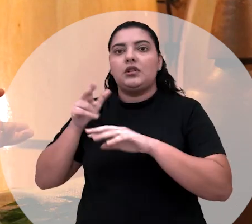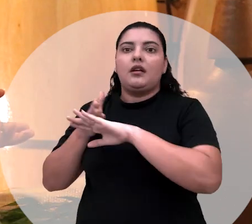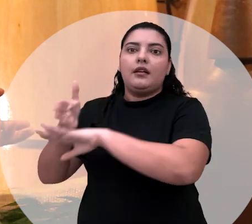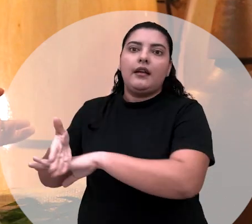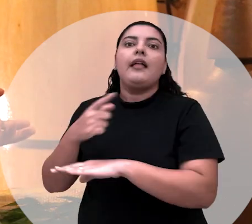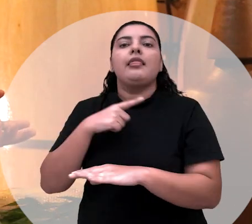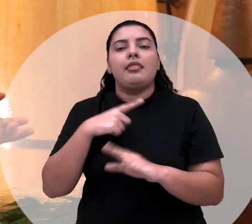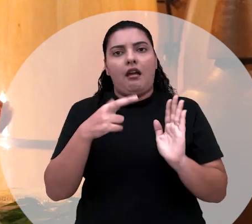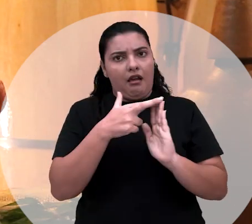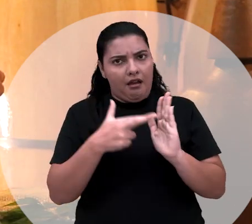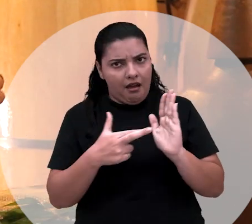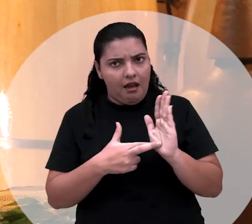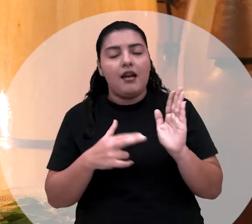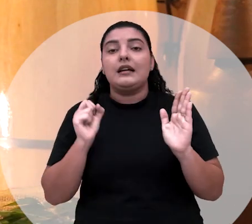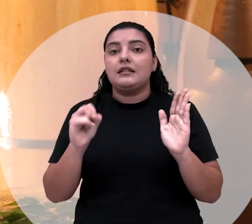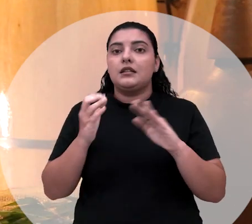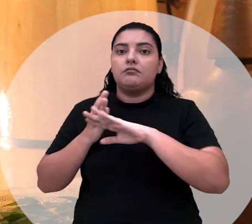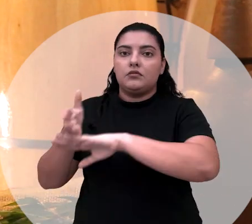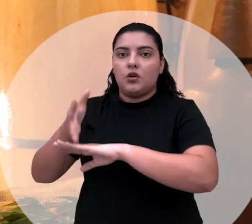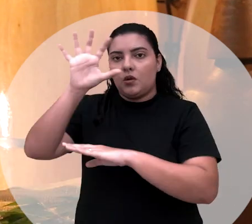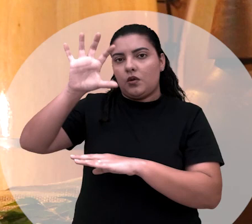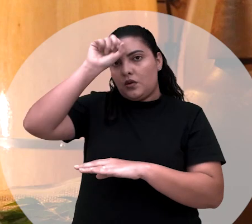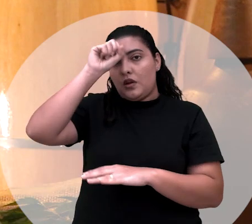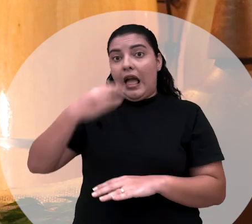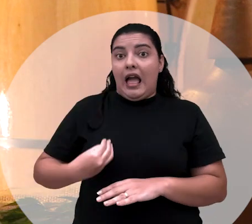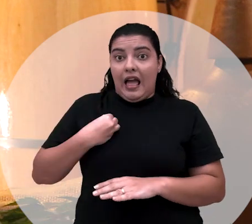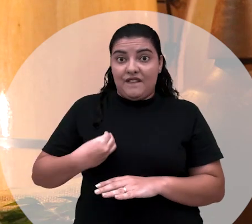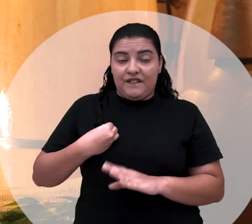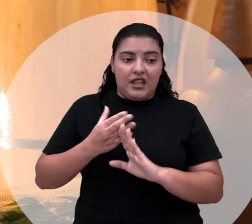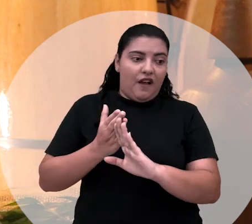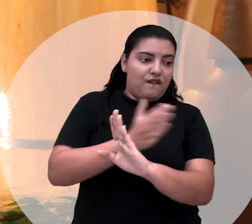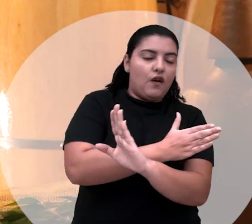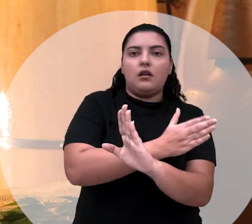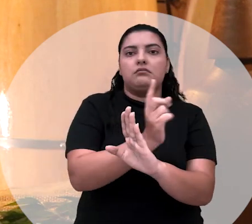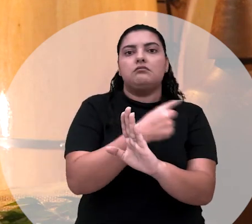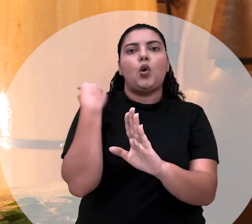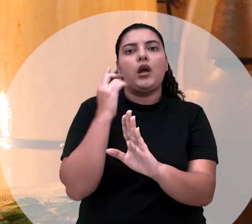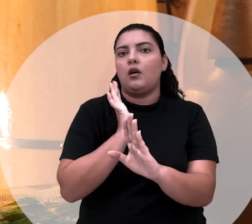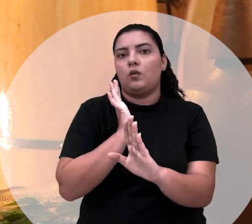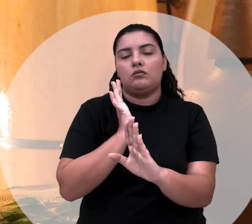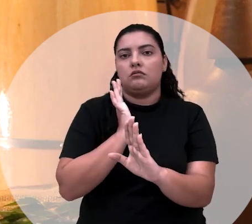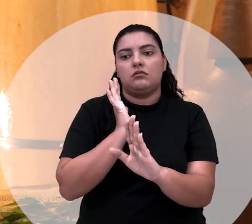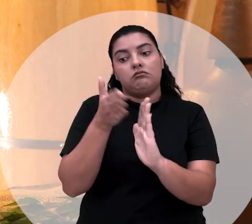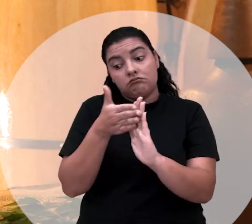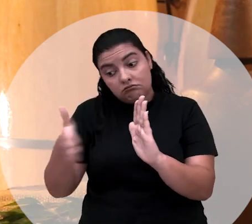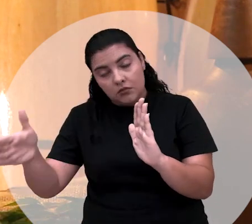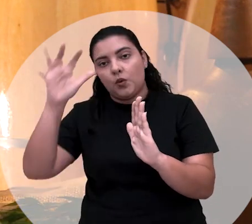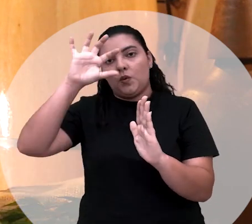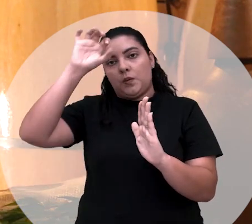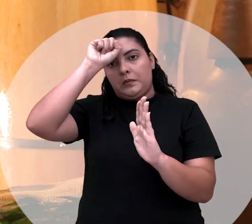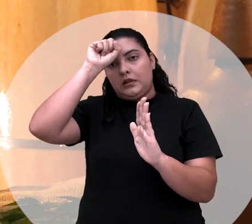regras, porque você, quando entra para a Umbanda, aquela sua vida lá fora, ela morre. Você vai renascer dentro da Umbanda.